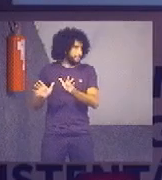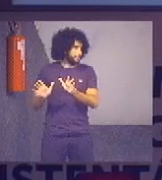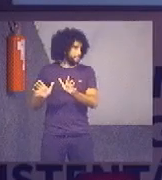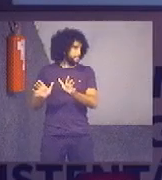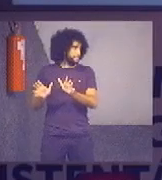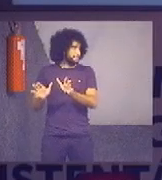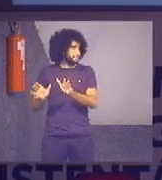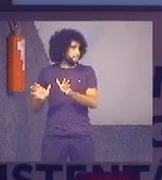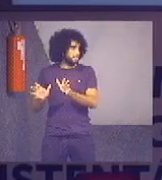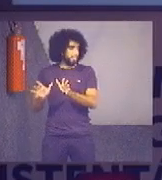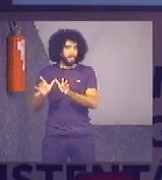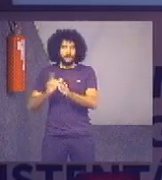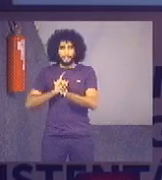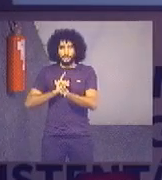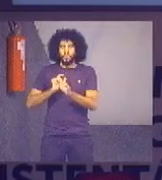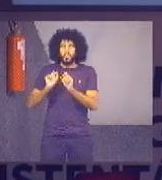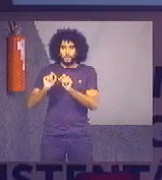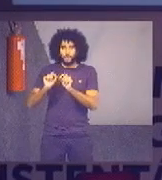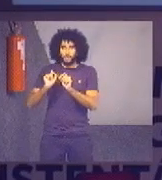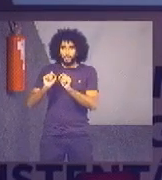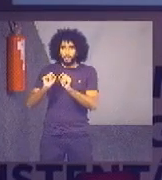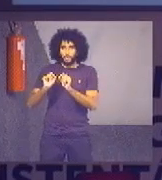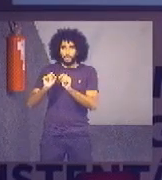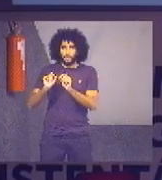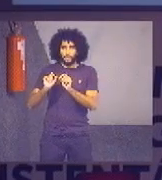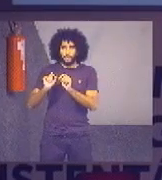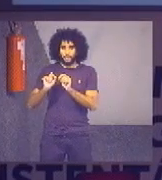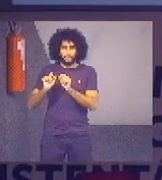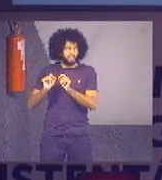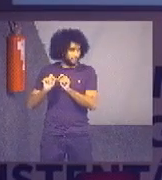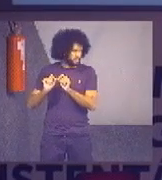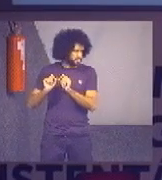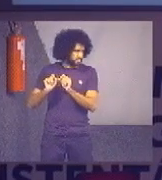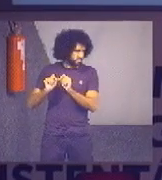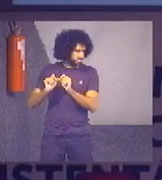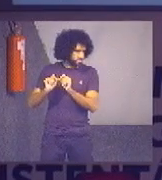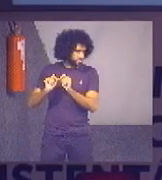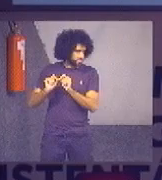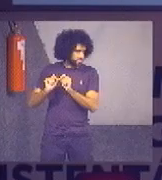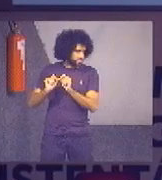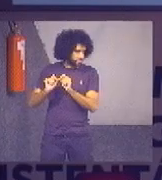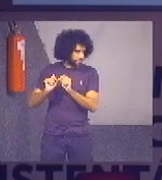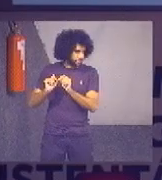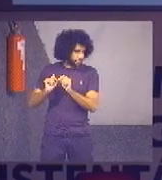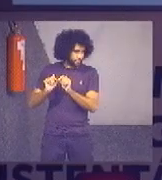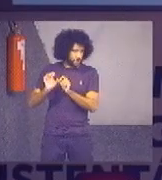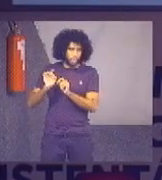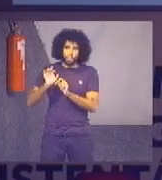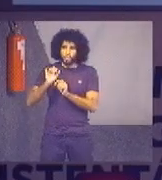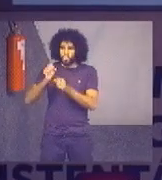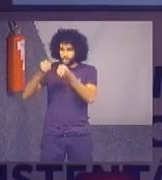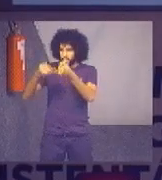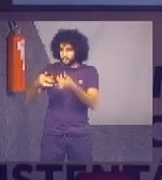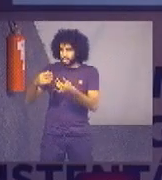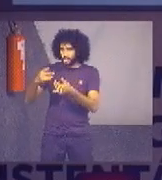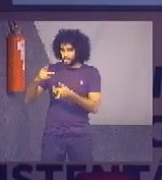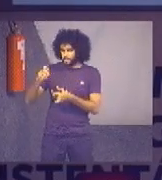o copo, ele está sendo também disponibilizado a juros de sonado, não é só, e o que a gente chama de per capita